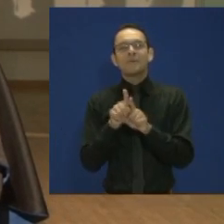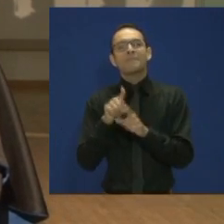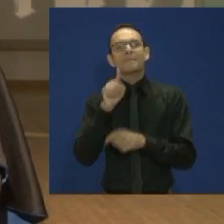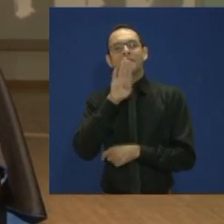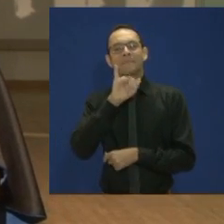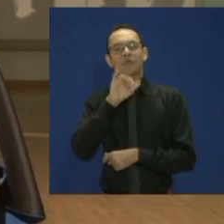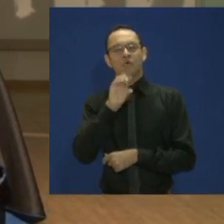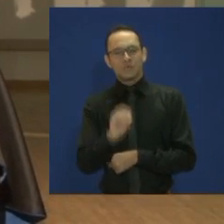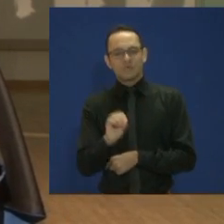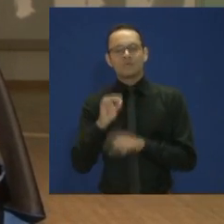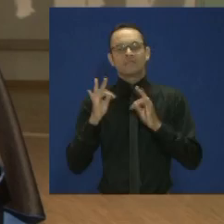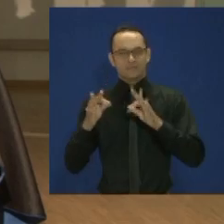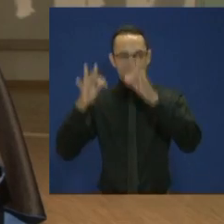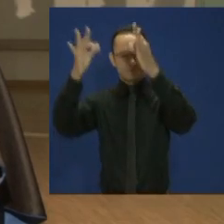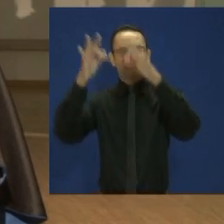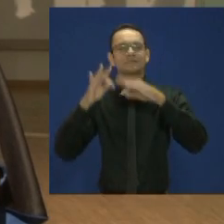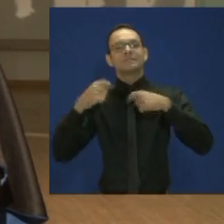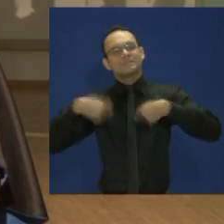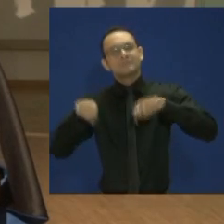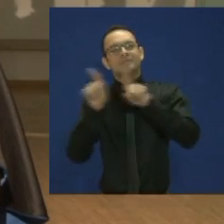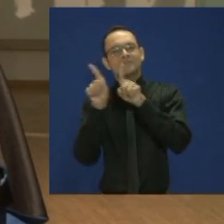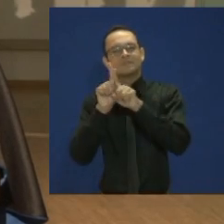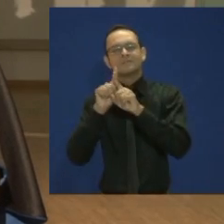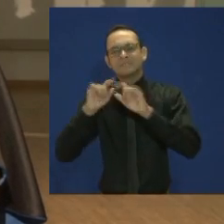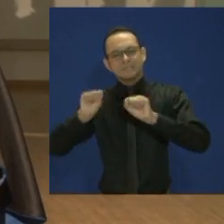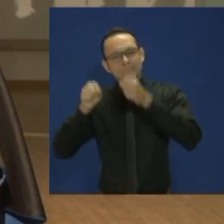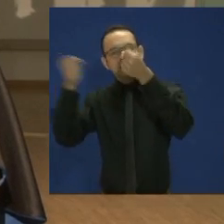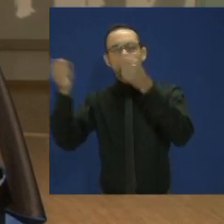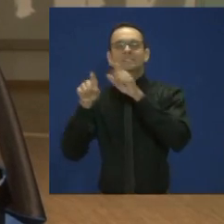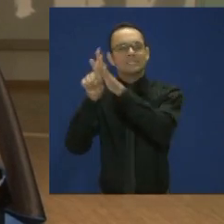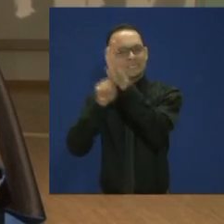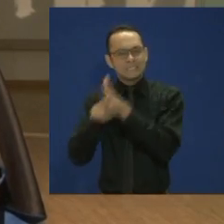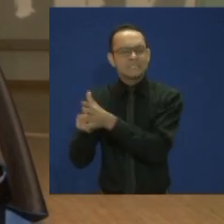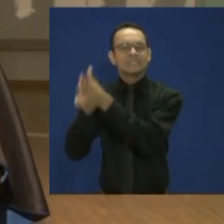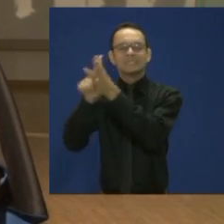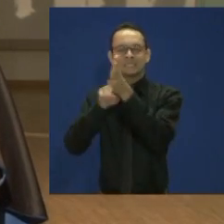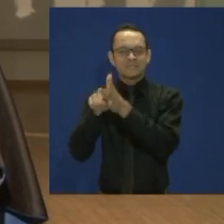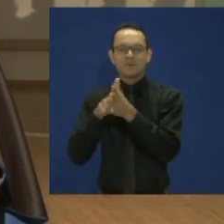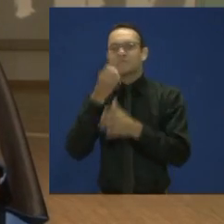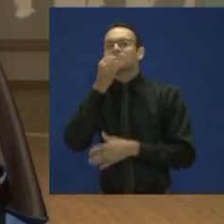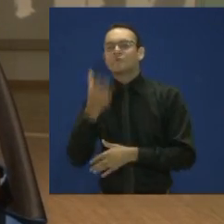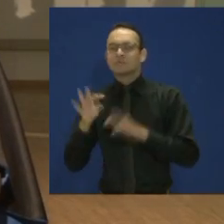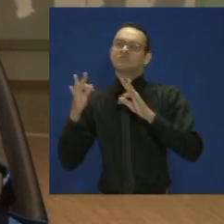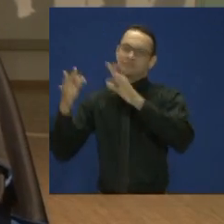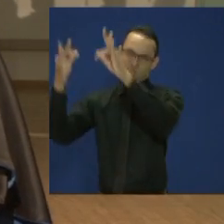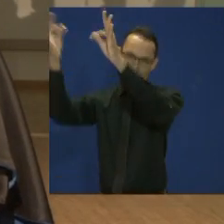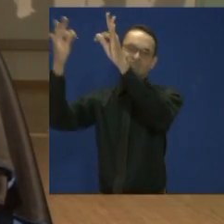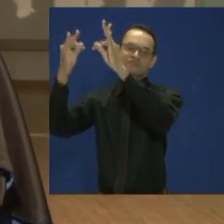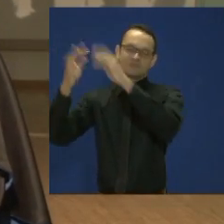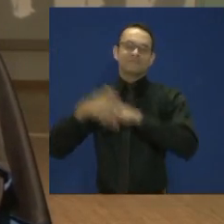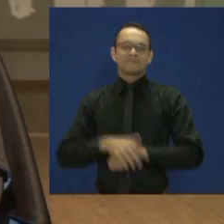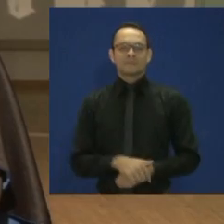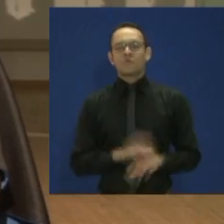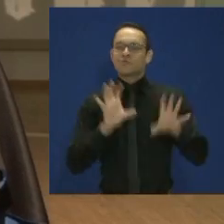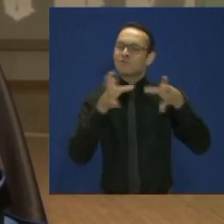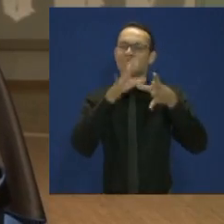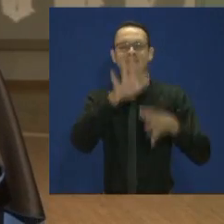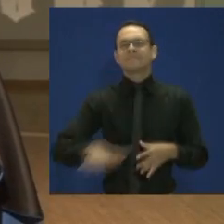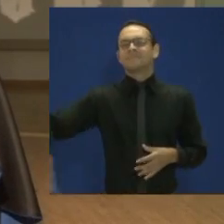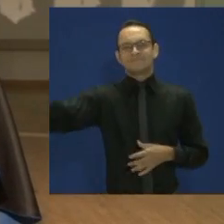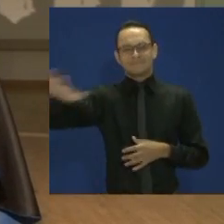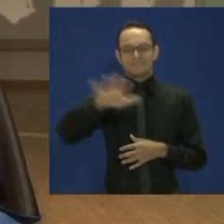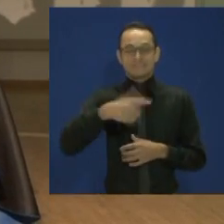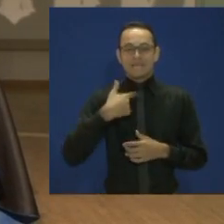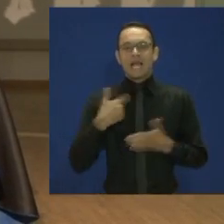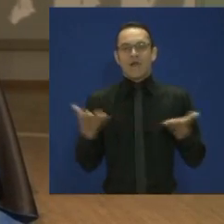pesquisar e melhorar a produção de bens e serviços tecnológicos. Caros colegas, de agora em diante,